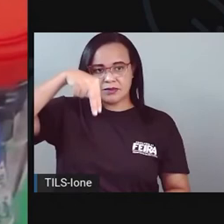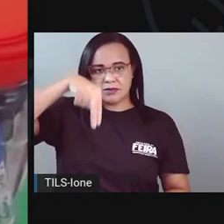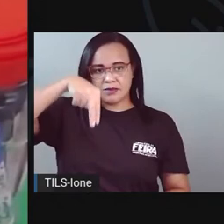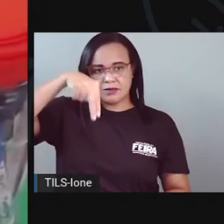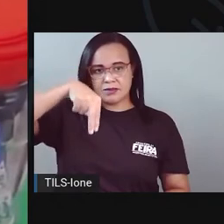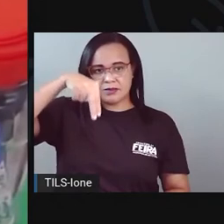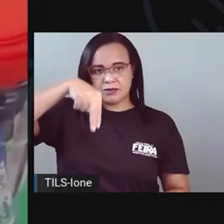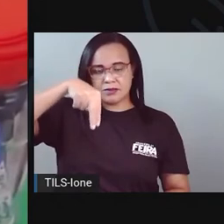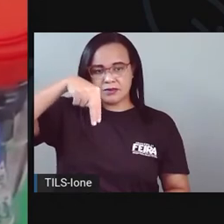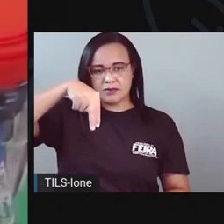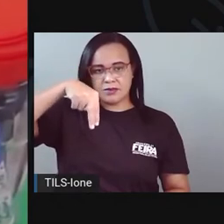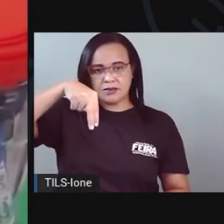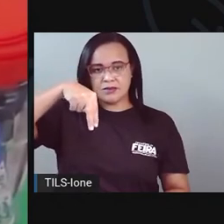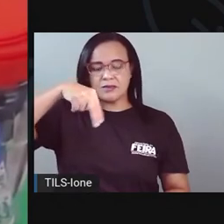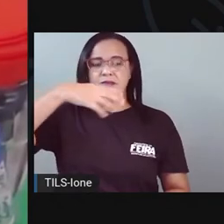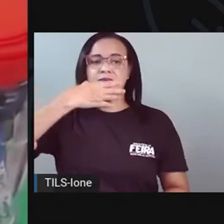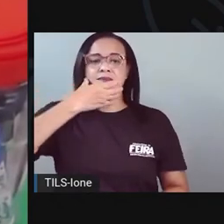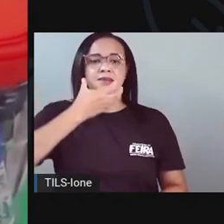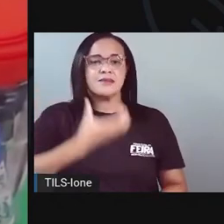E no final, quem?